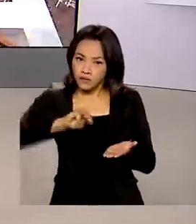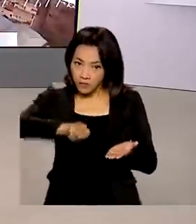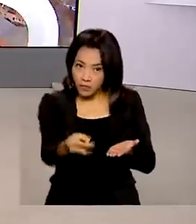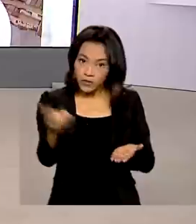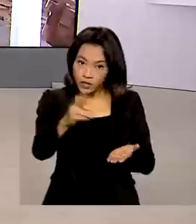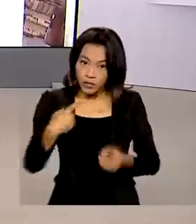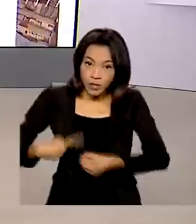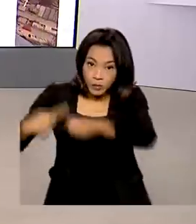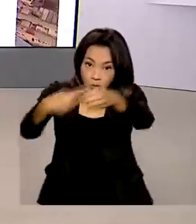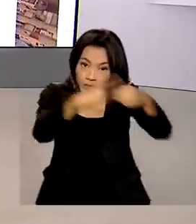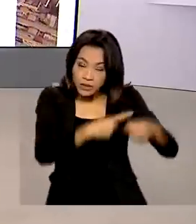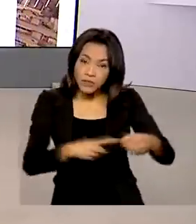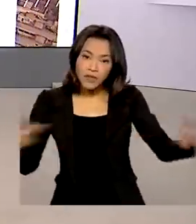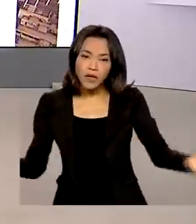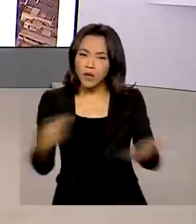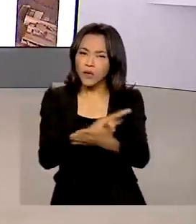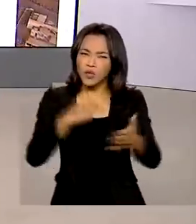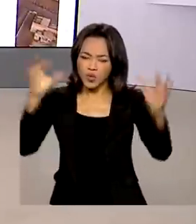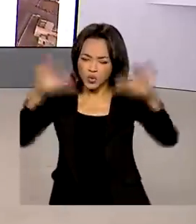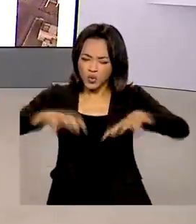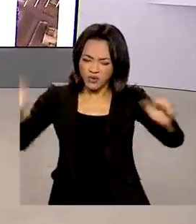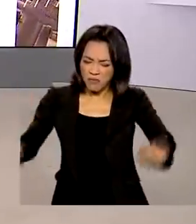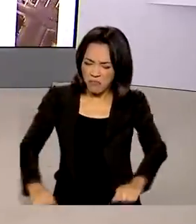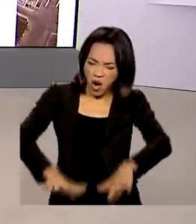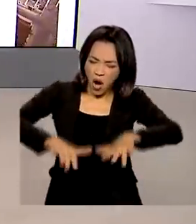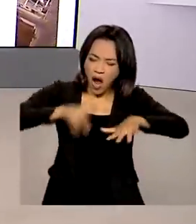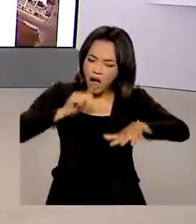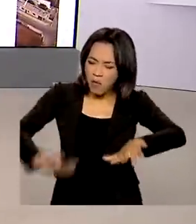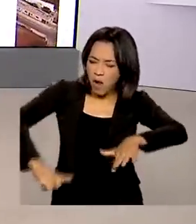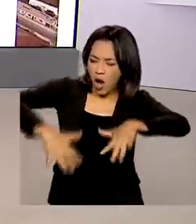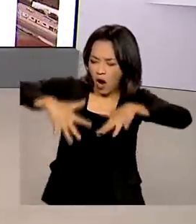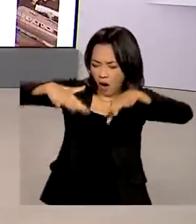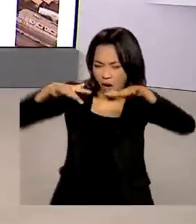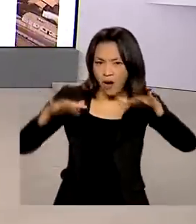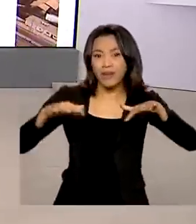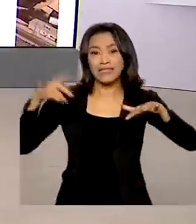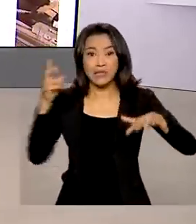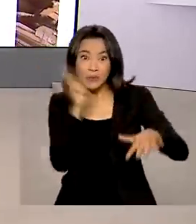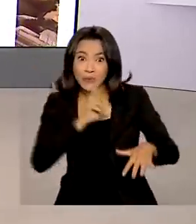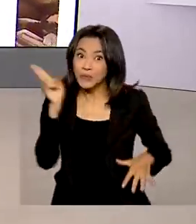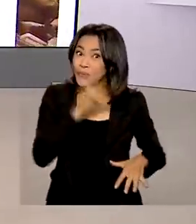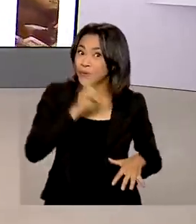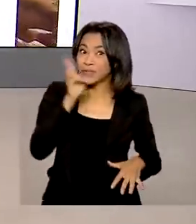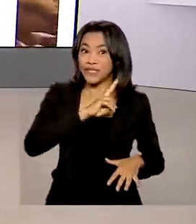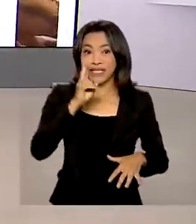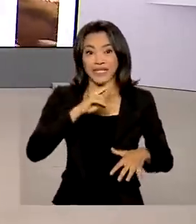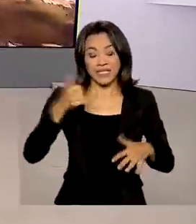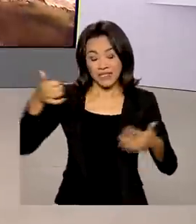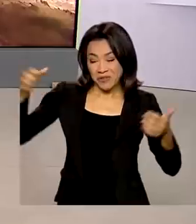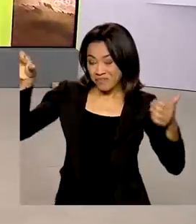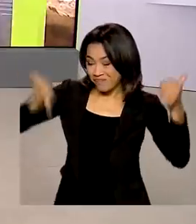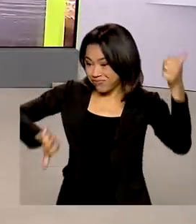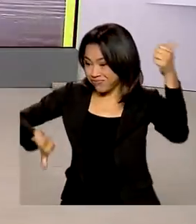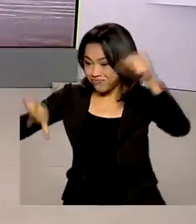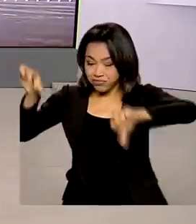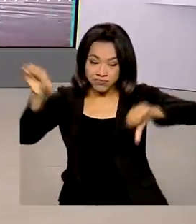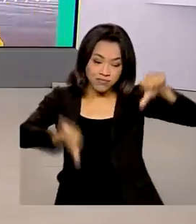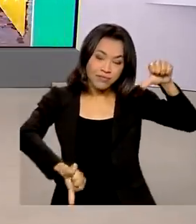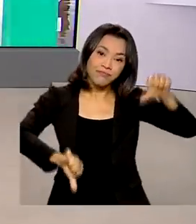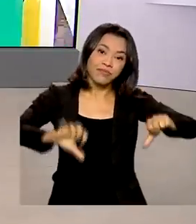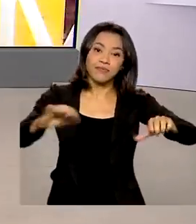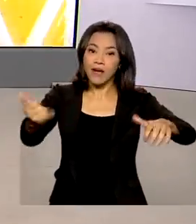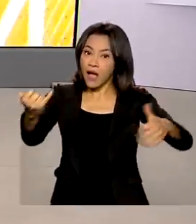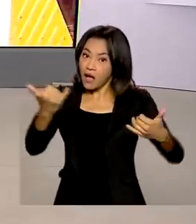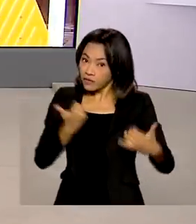municípios atingidos por fortes chuvas e enchentes que tiveram a situação de emergência ou estado de calamidade pública reconhecidos